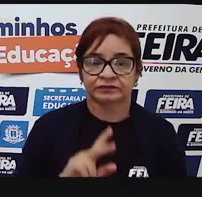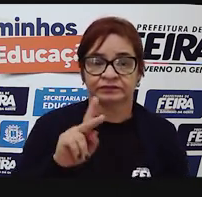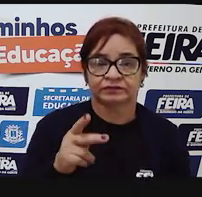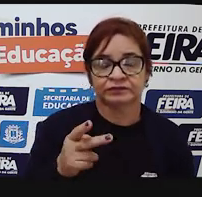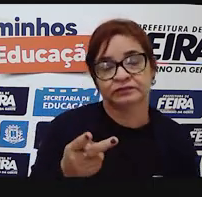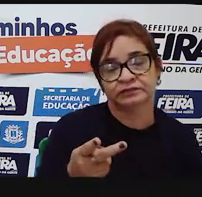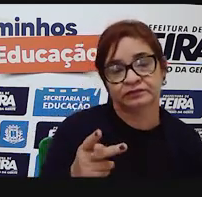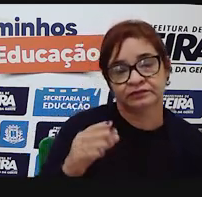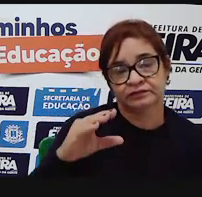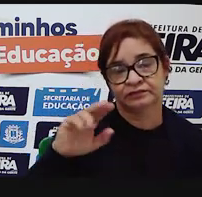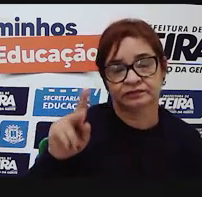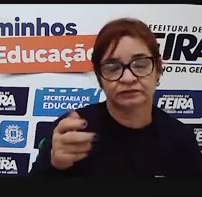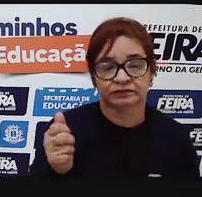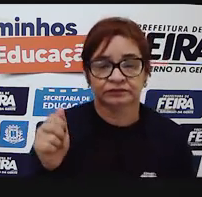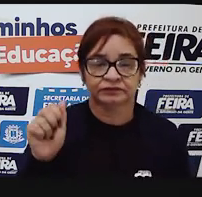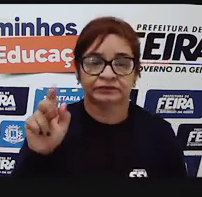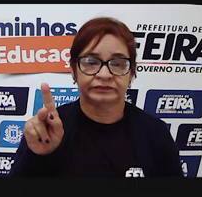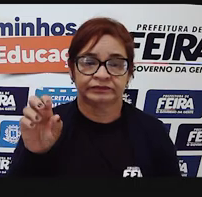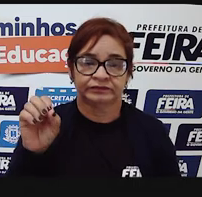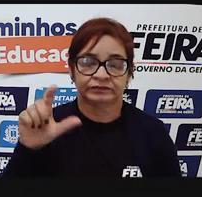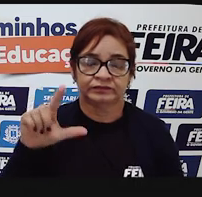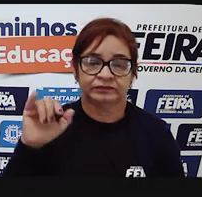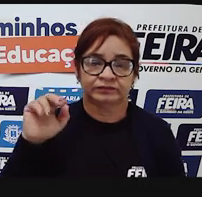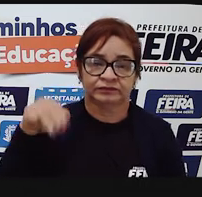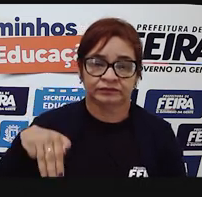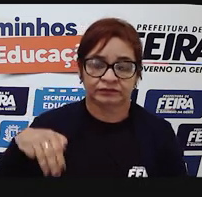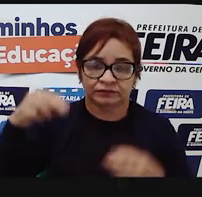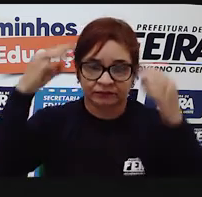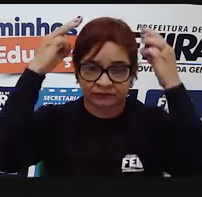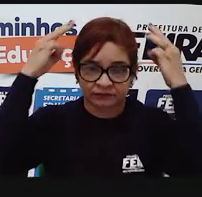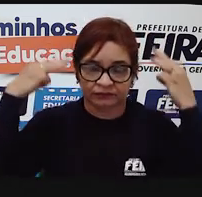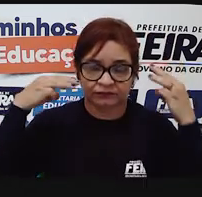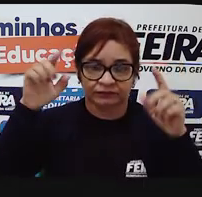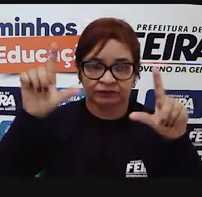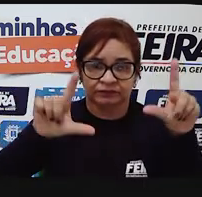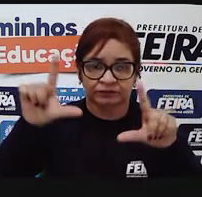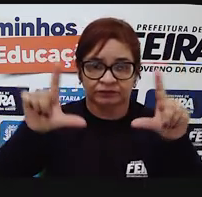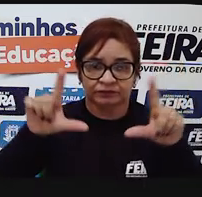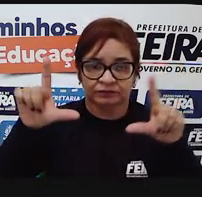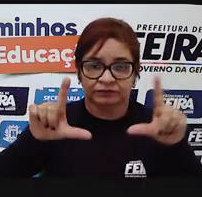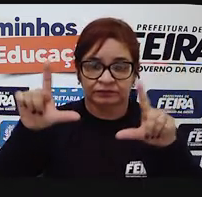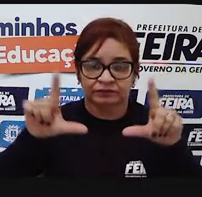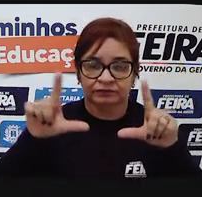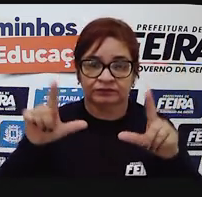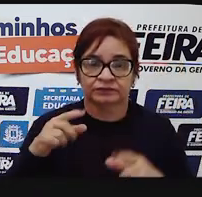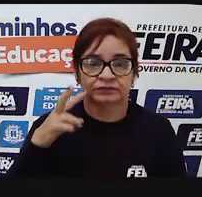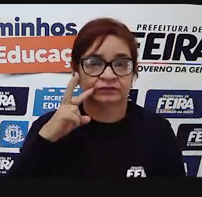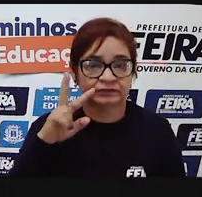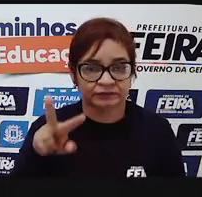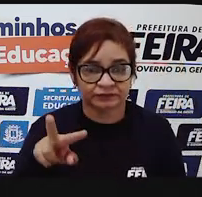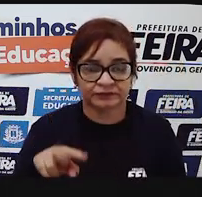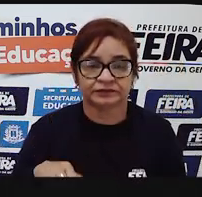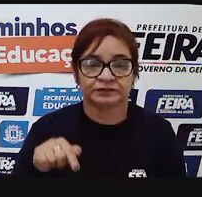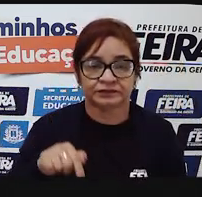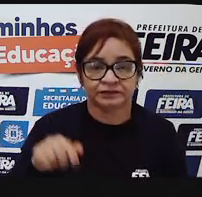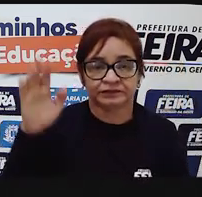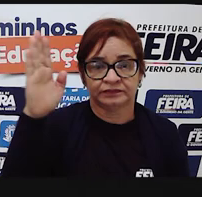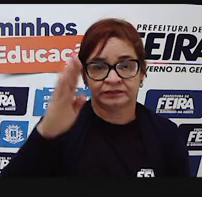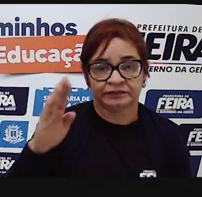Um seriado de TV mexicano, que passou ou passa ainda na TV brasileira.